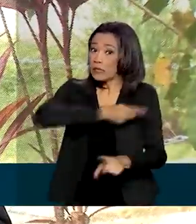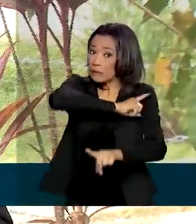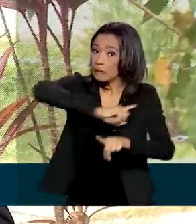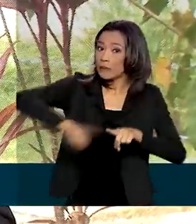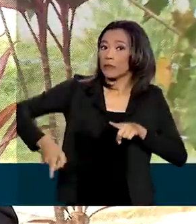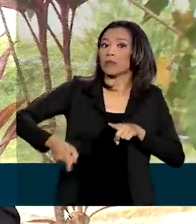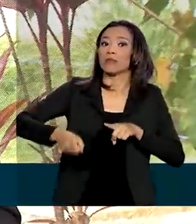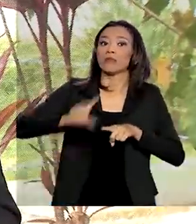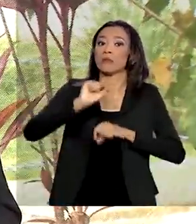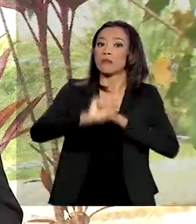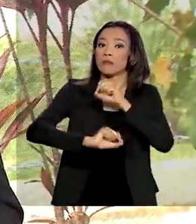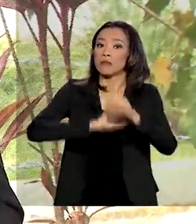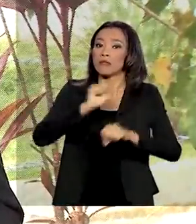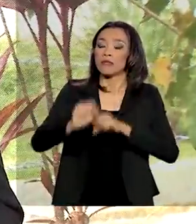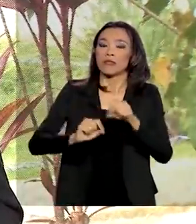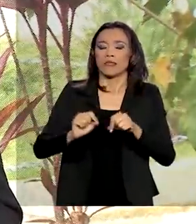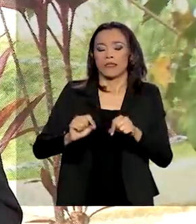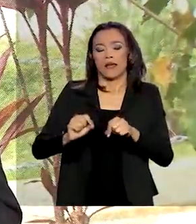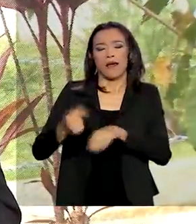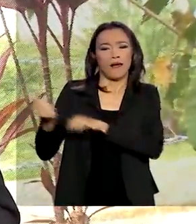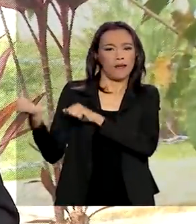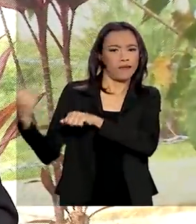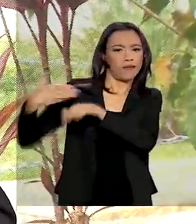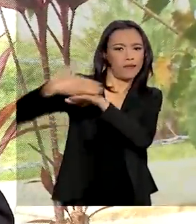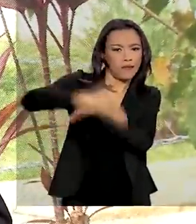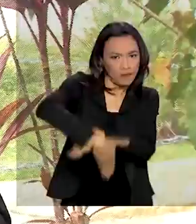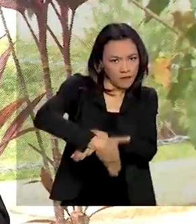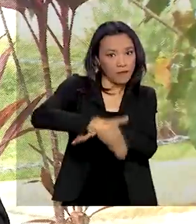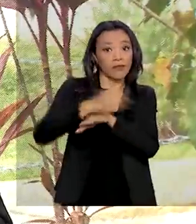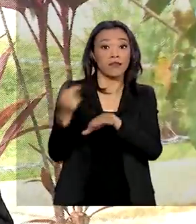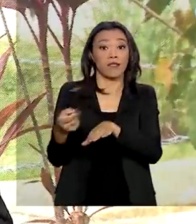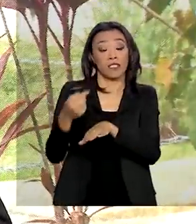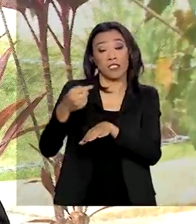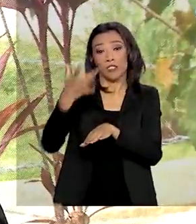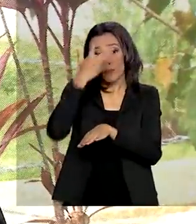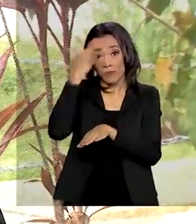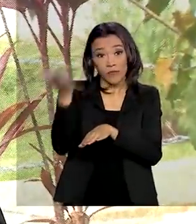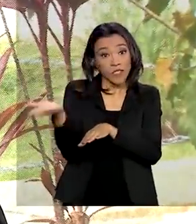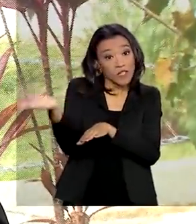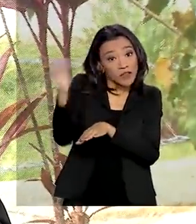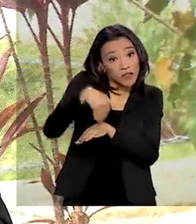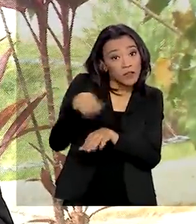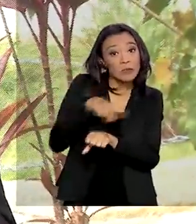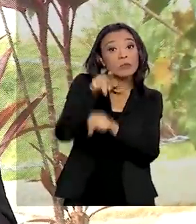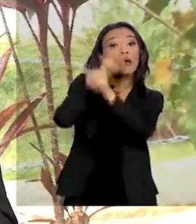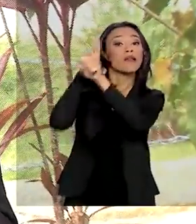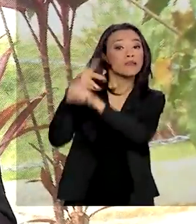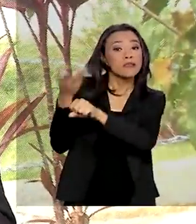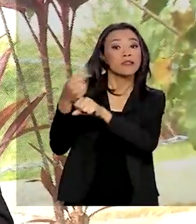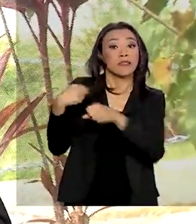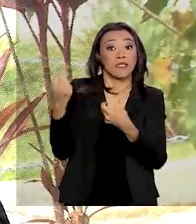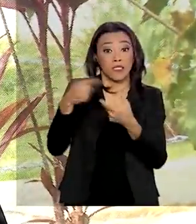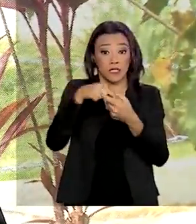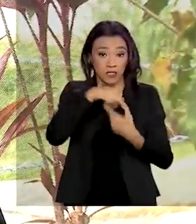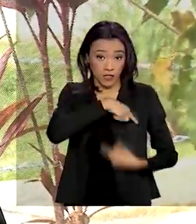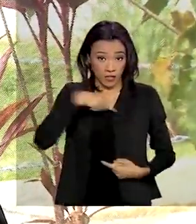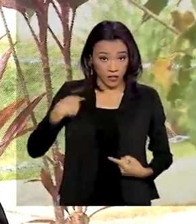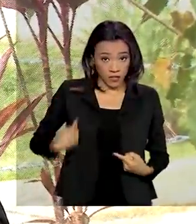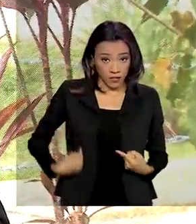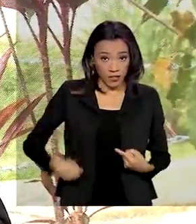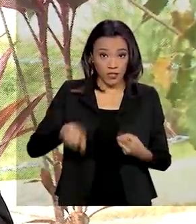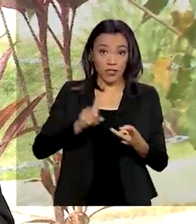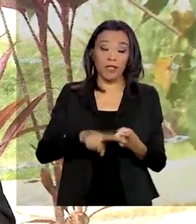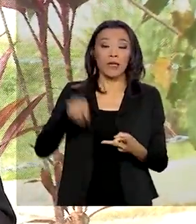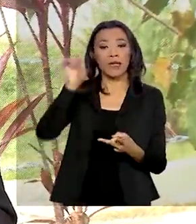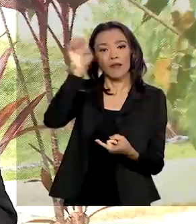entrada de estrangeiros no Brasil é por aeroportos vindos dos seguintes países. China, membros da União